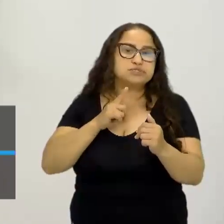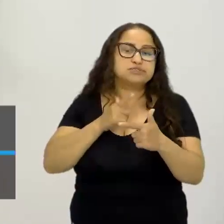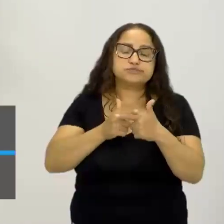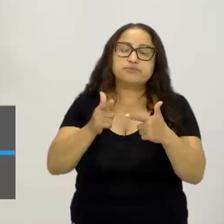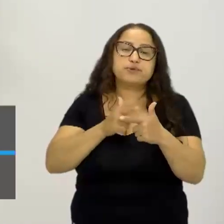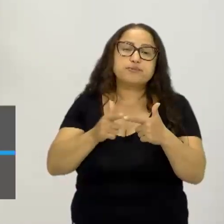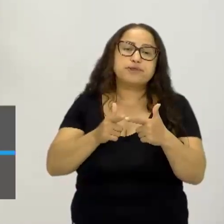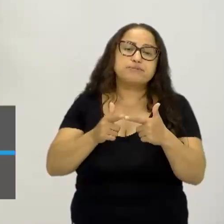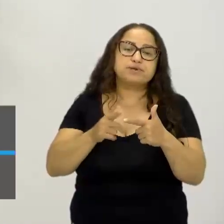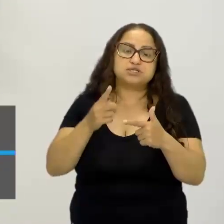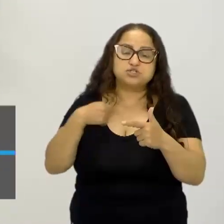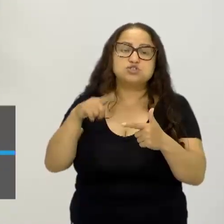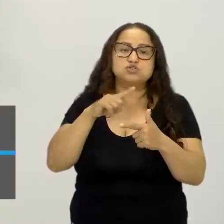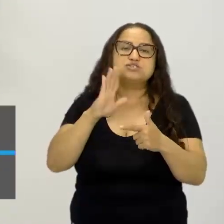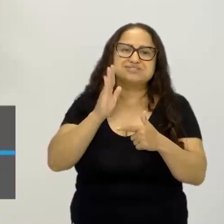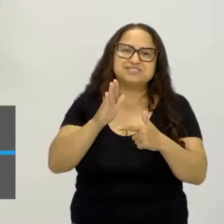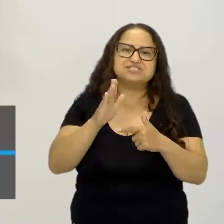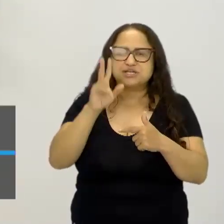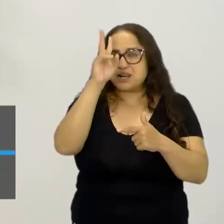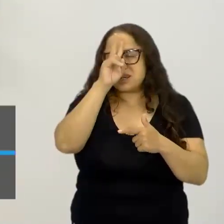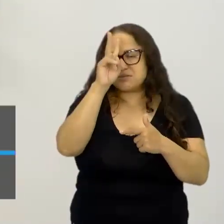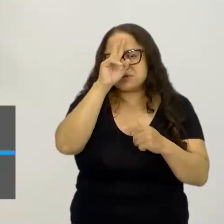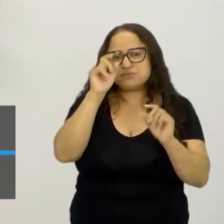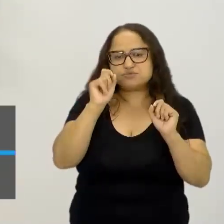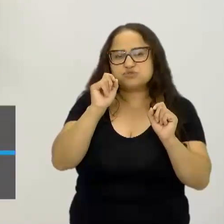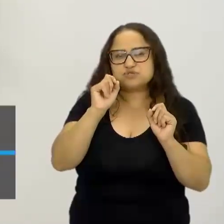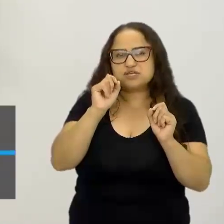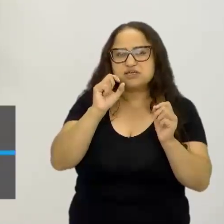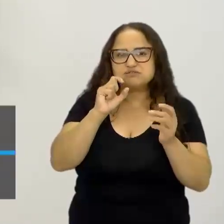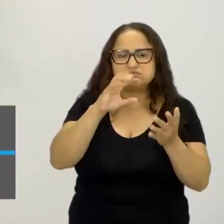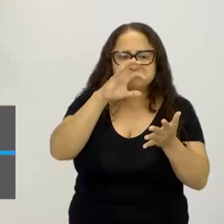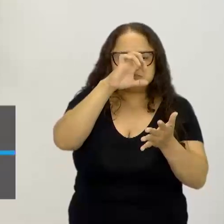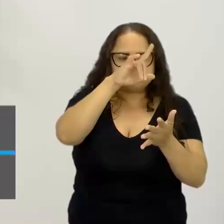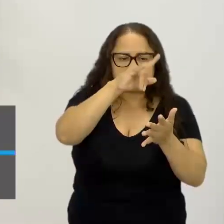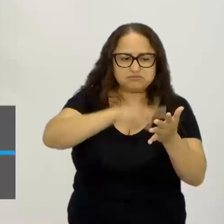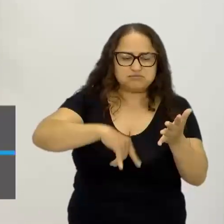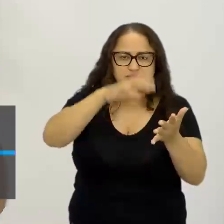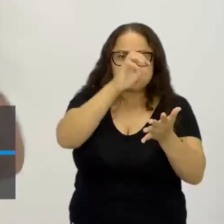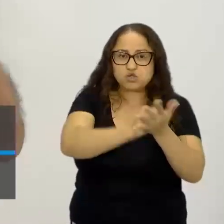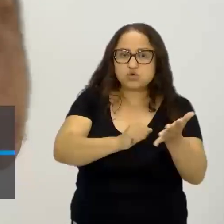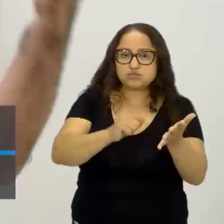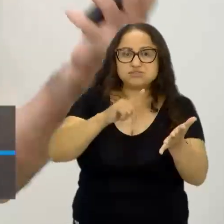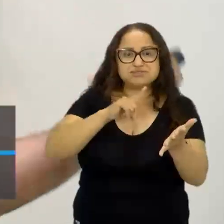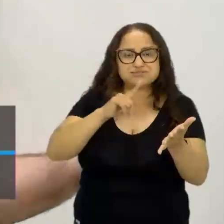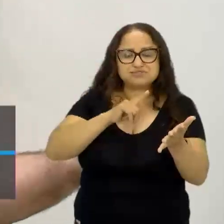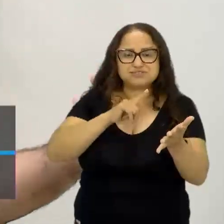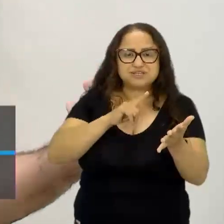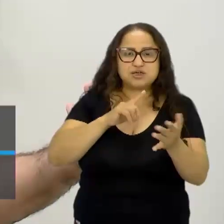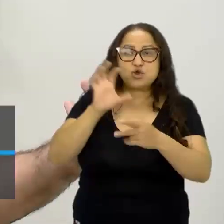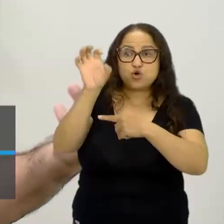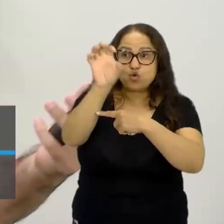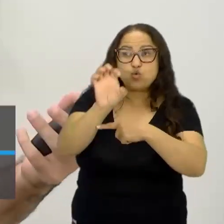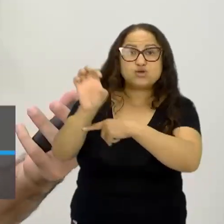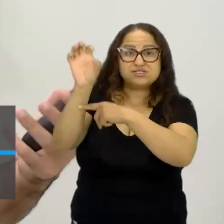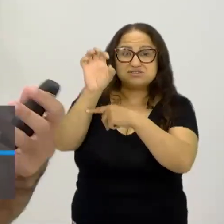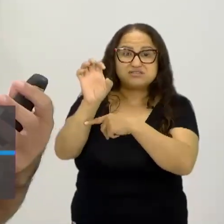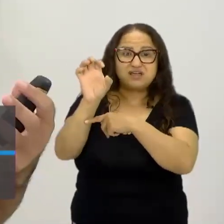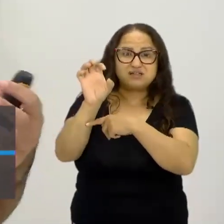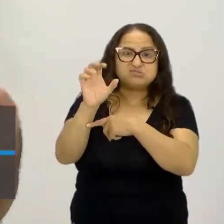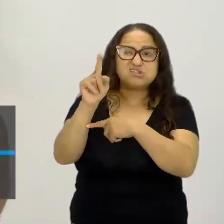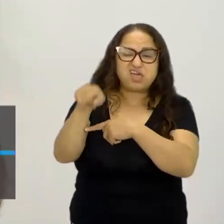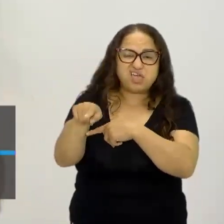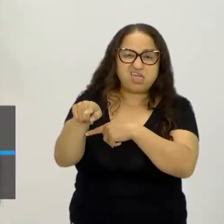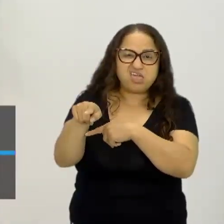lembra aí das aulas dos contratos sociais, né, que o Estado seria esse monstro que faria com que as